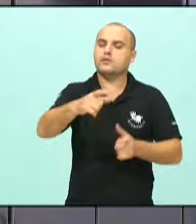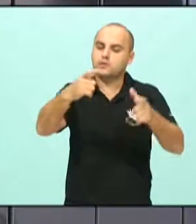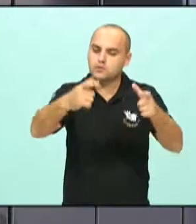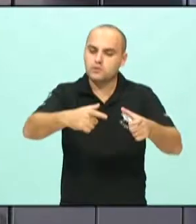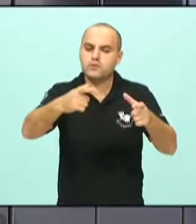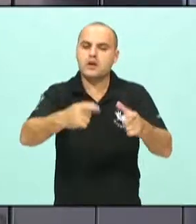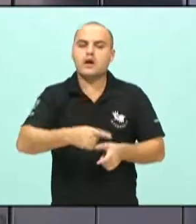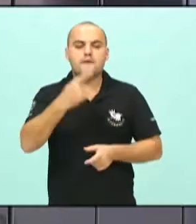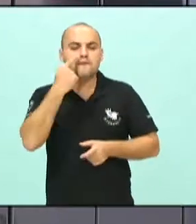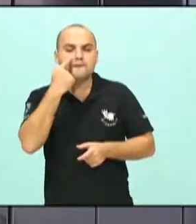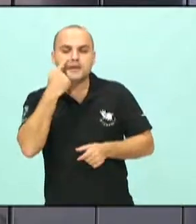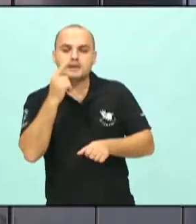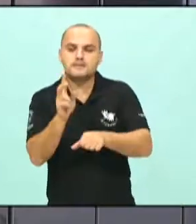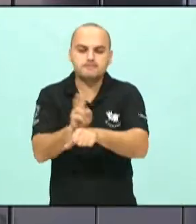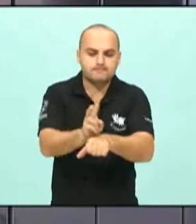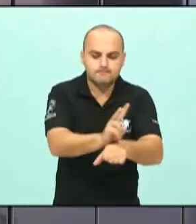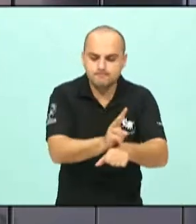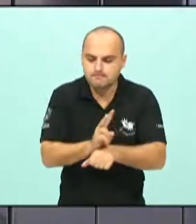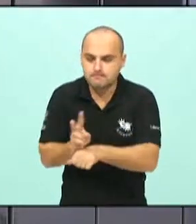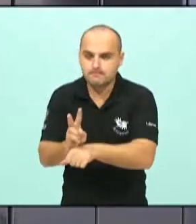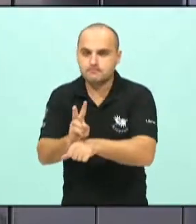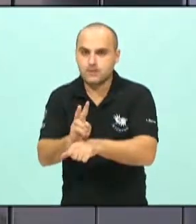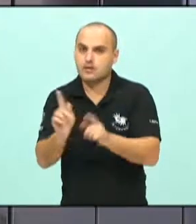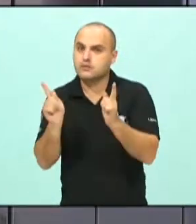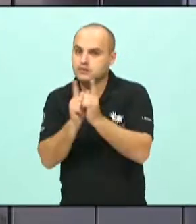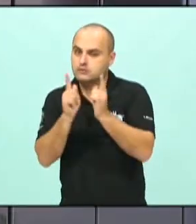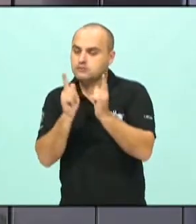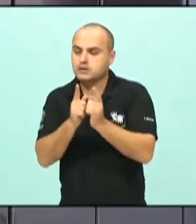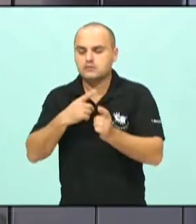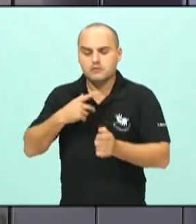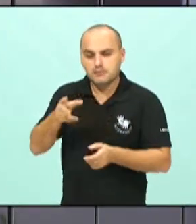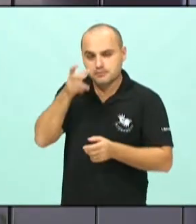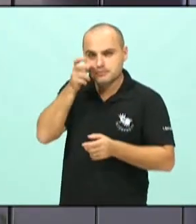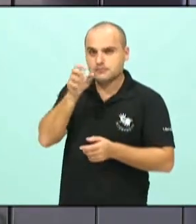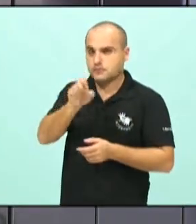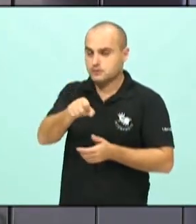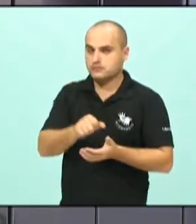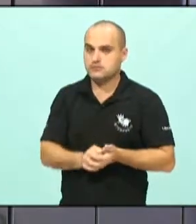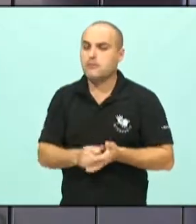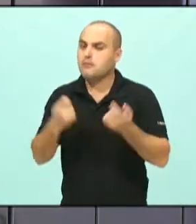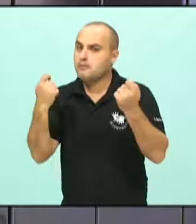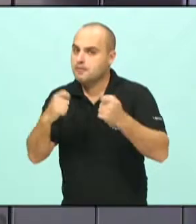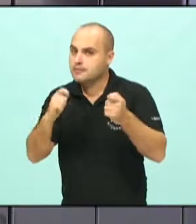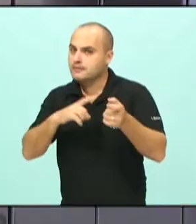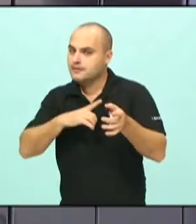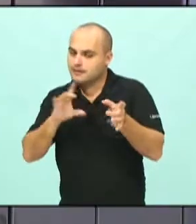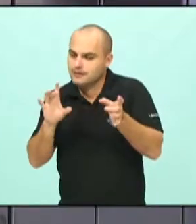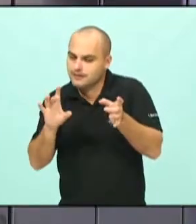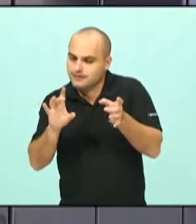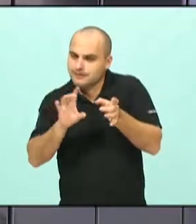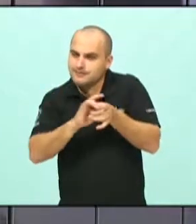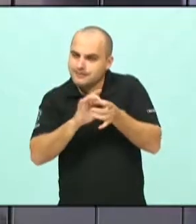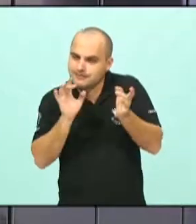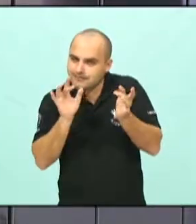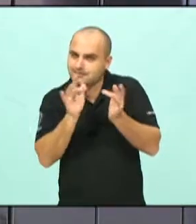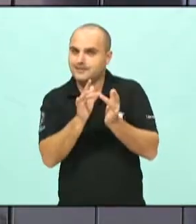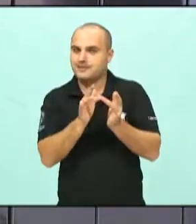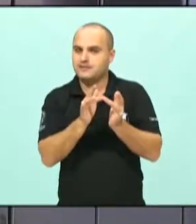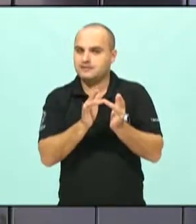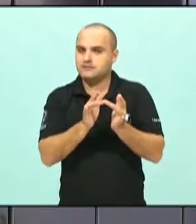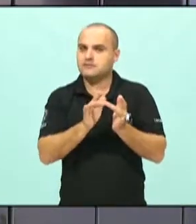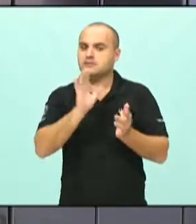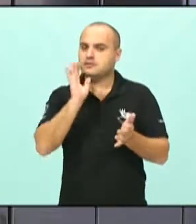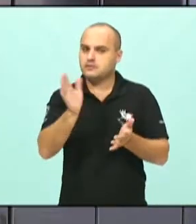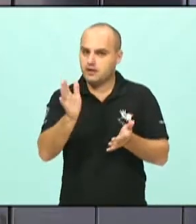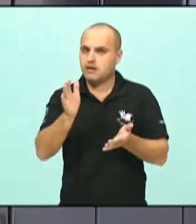com relação especialmente aos atendimentos. Então, nós temos que fazer esse elo. Já fiz a conversa. A secretária já